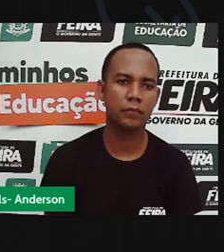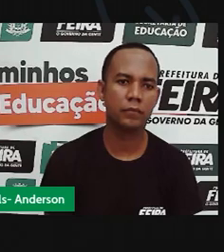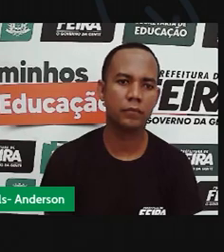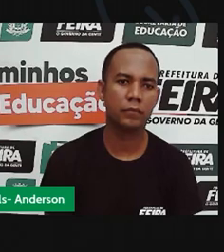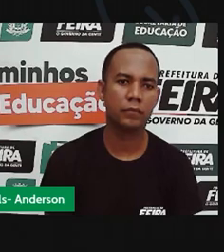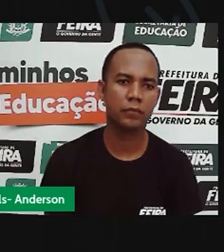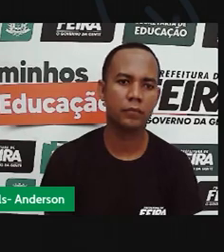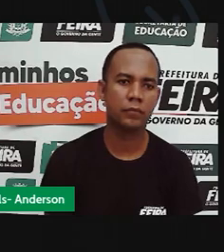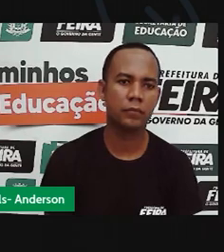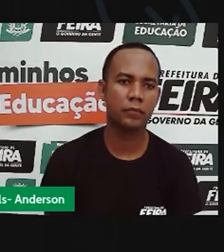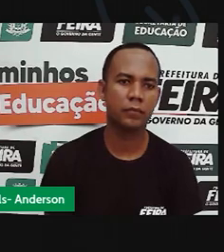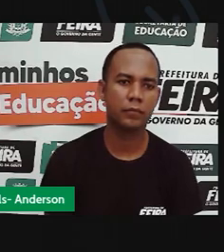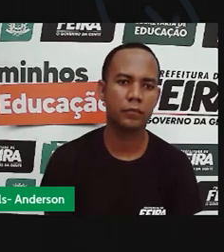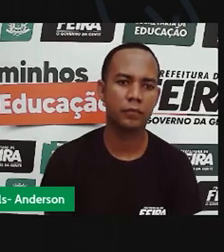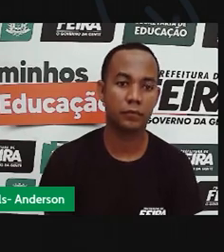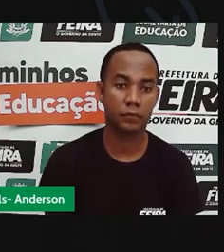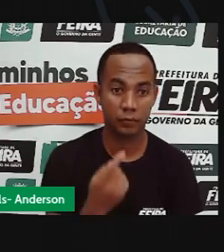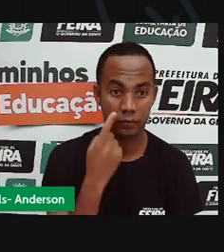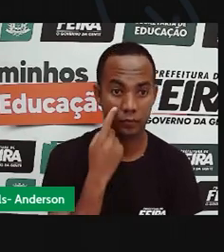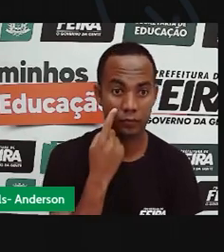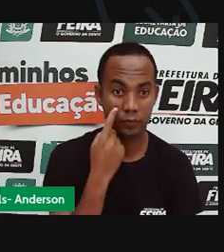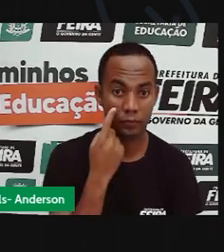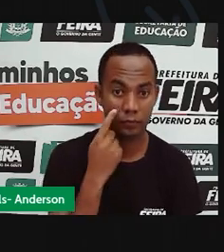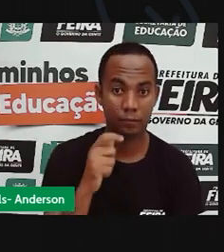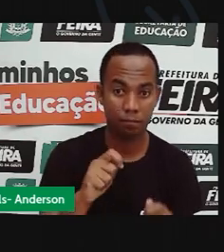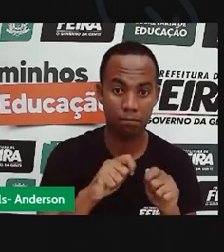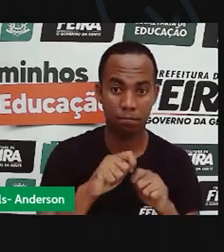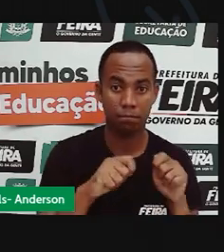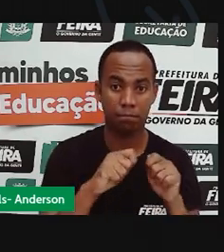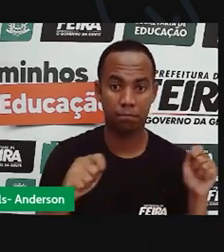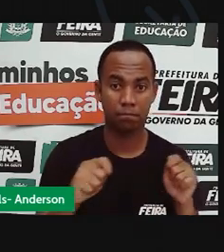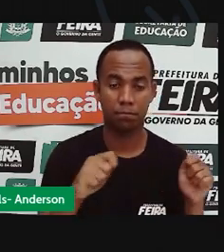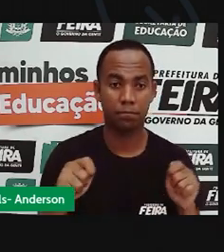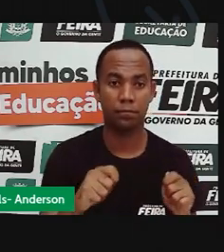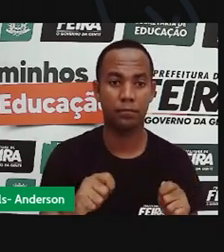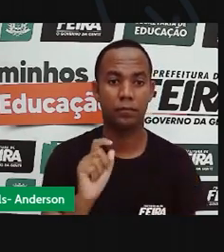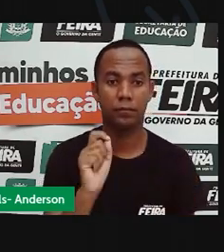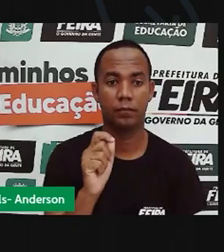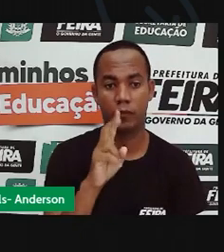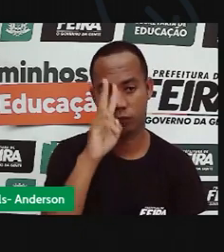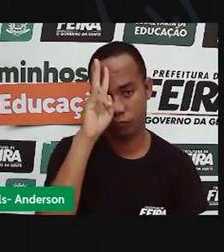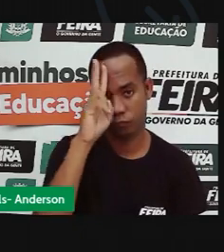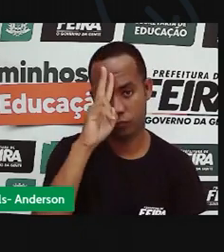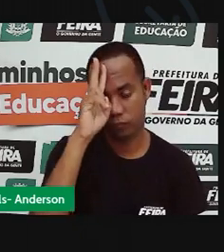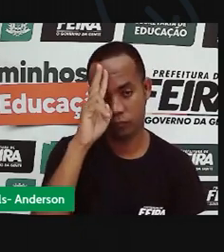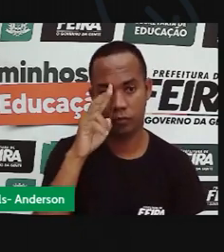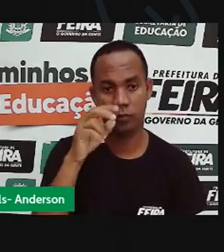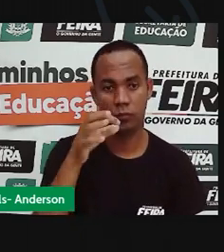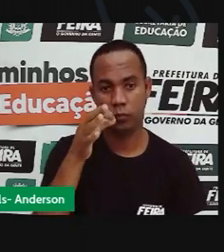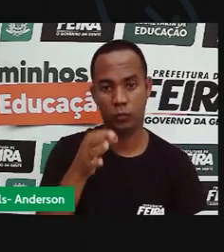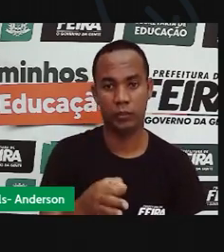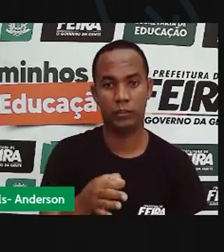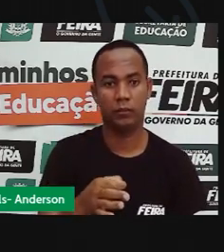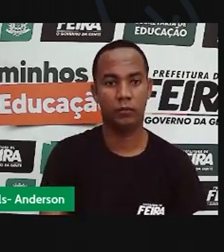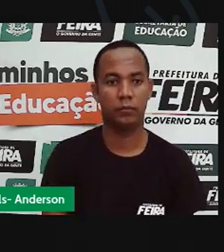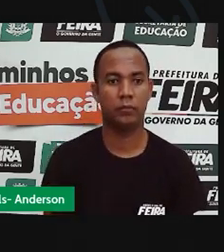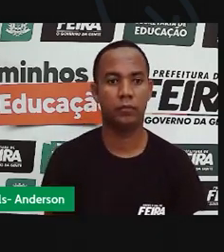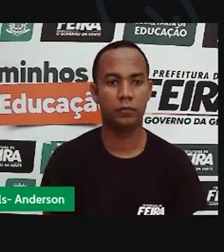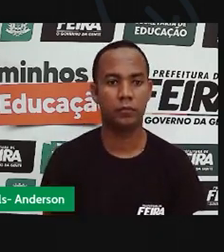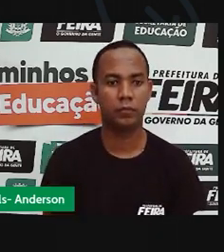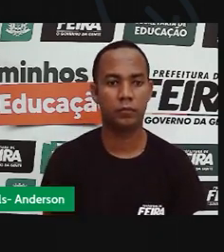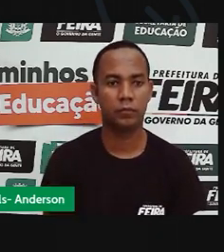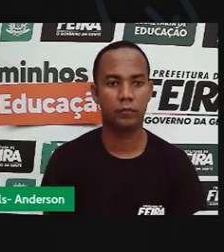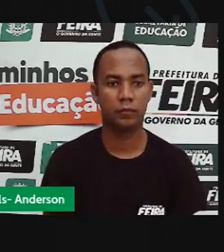Ó, está vendo? O nó vai ter que ficar bem no lugarzinho onde você marcou.